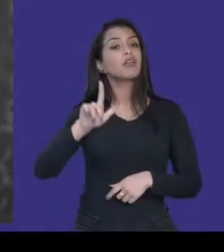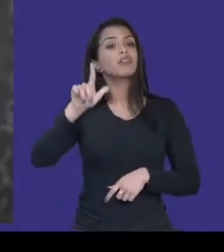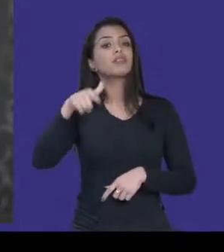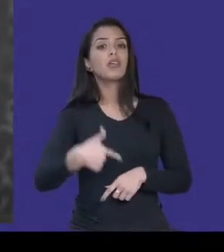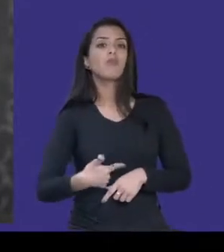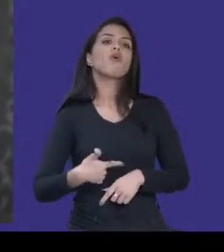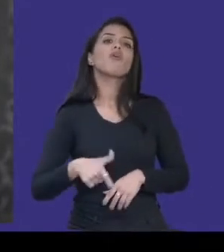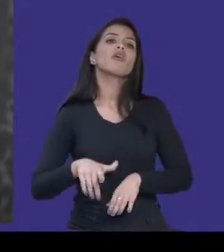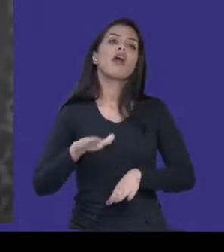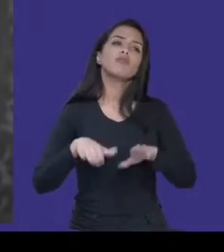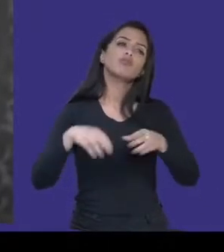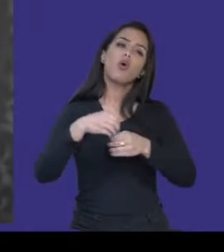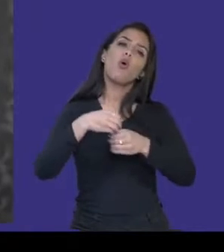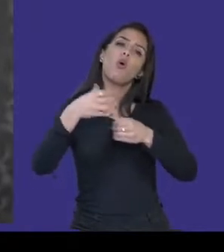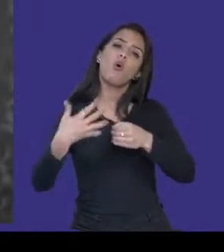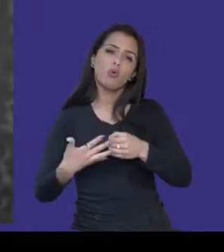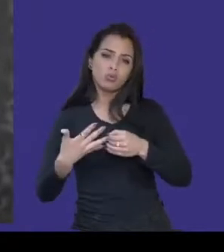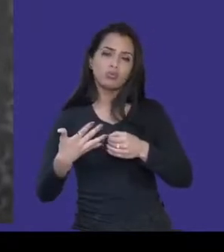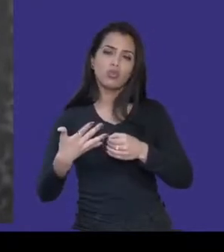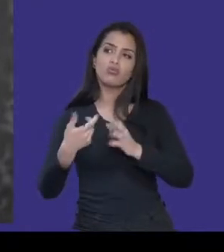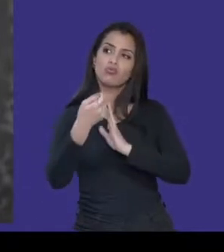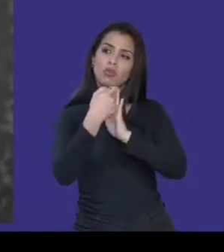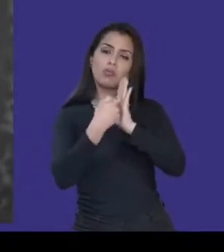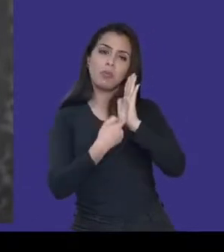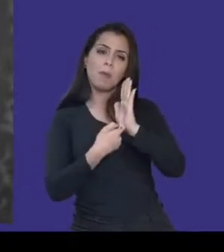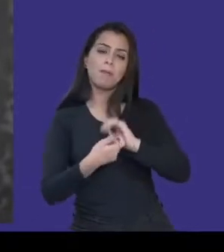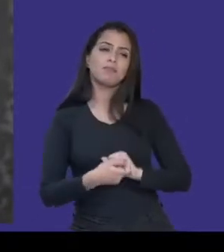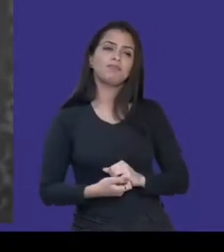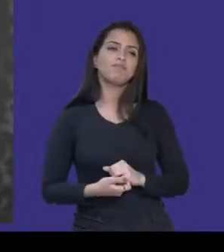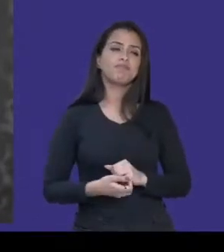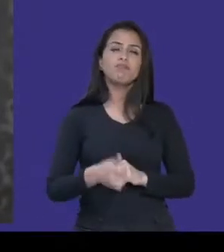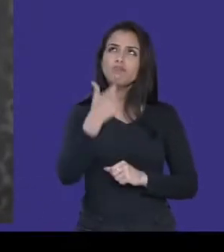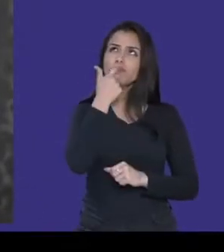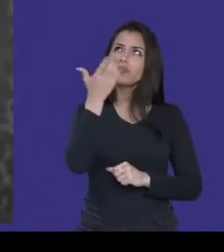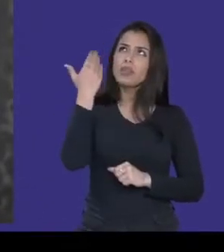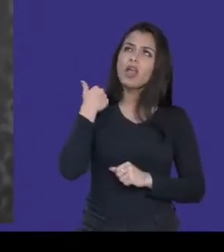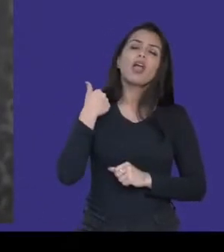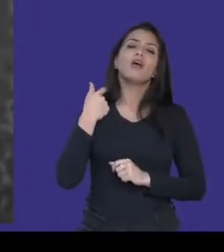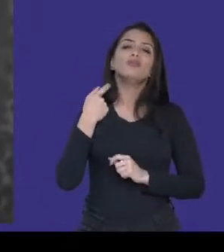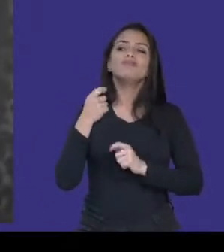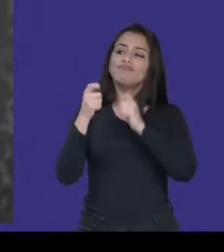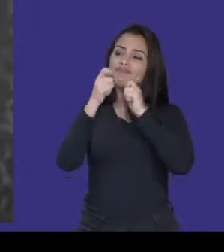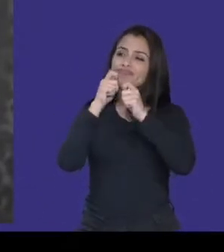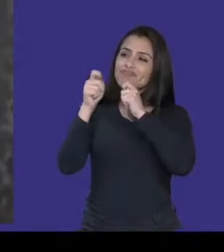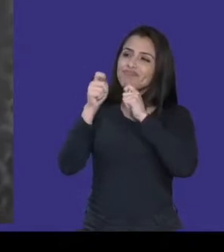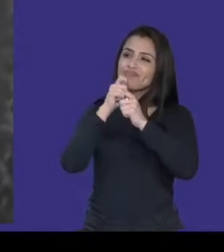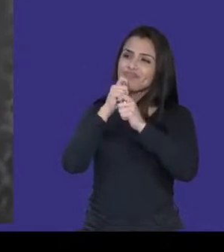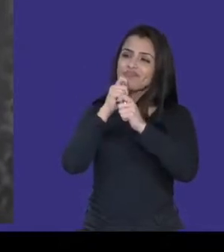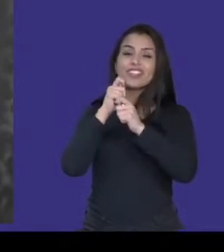conteúdo transcrito também. Aliás, entrevistei esses dias, tive o prazer, imagina, a gente entrevista alguém que é a nossa